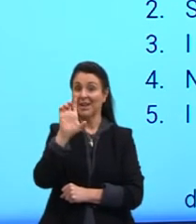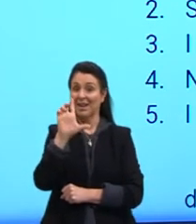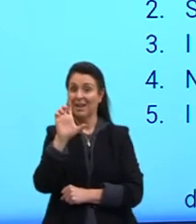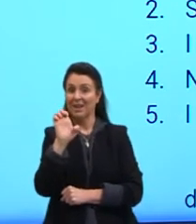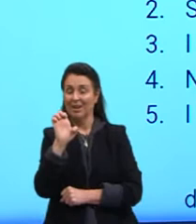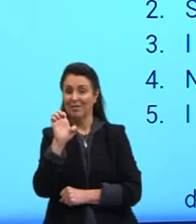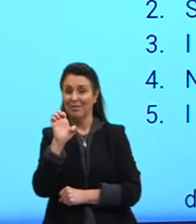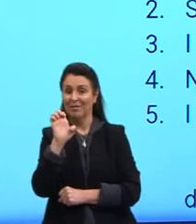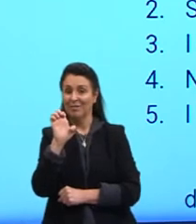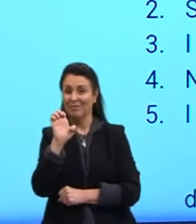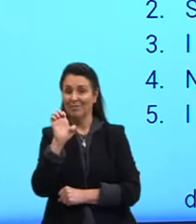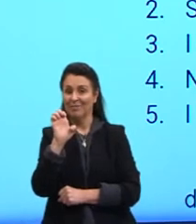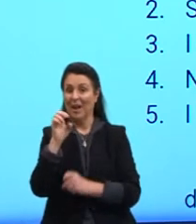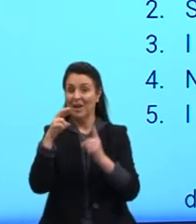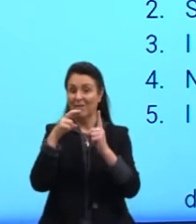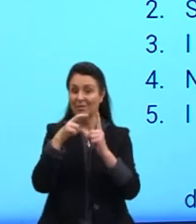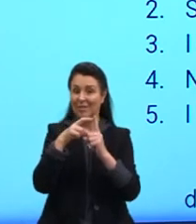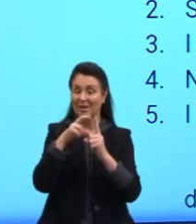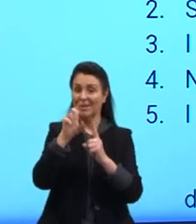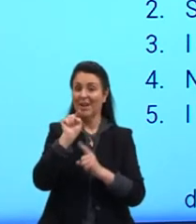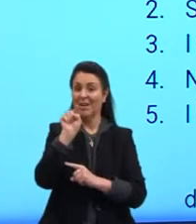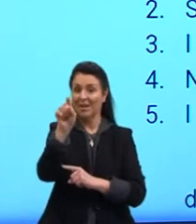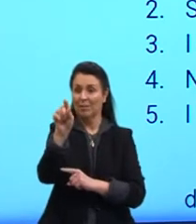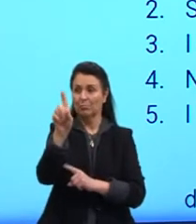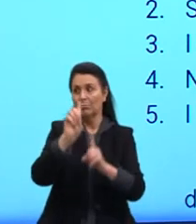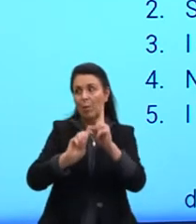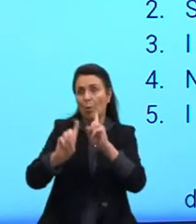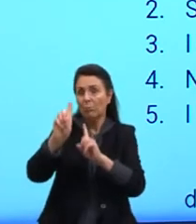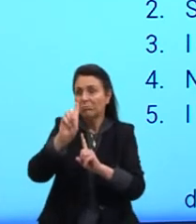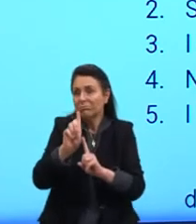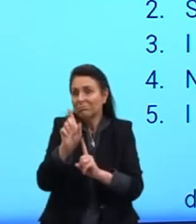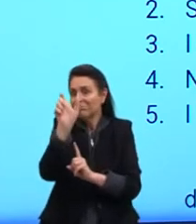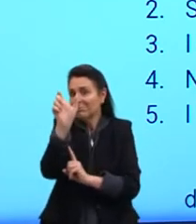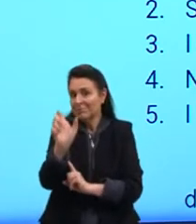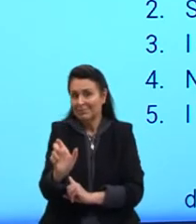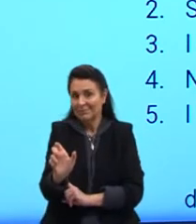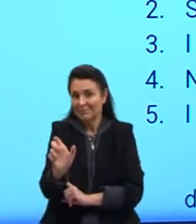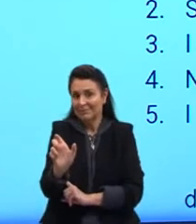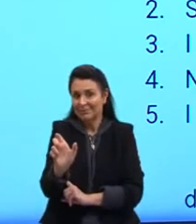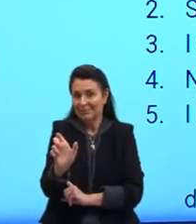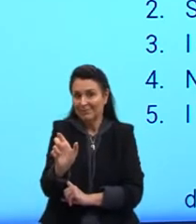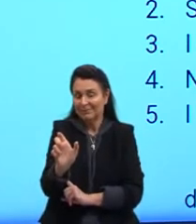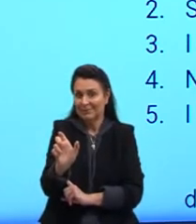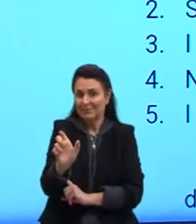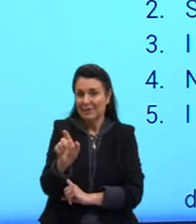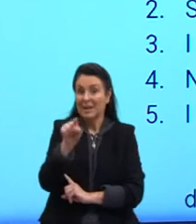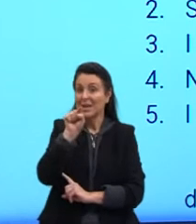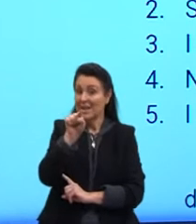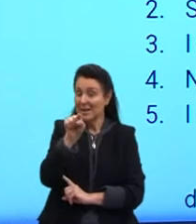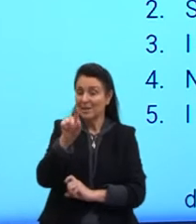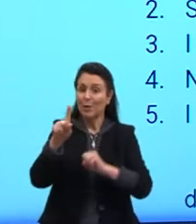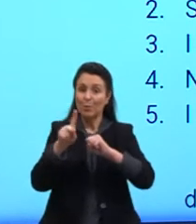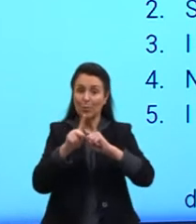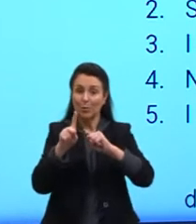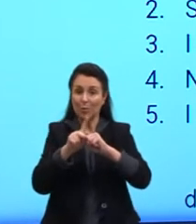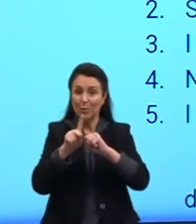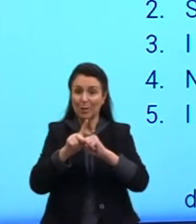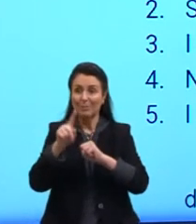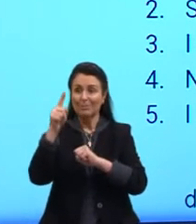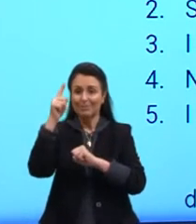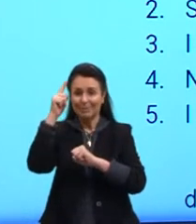Se refere a ele, né? A alguém. Certo? Esse, então, é o pronome reflexivo.